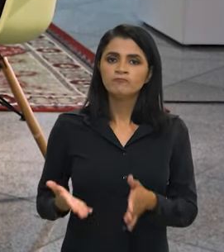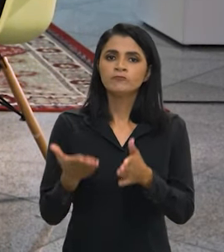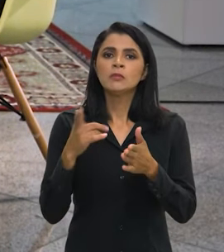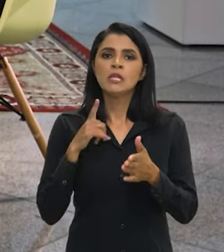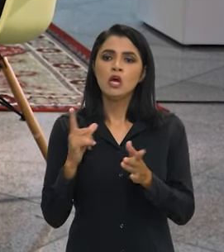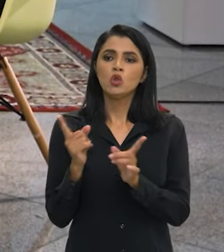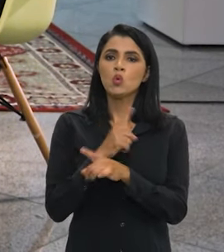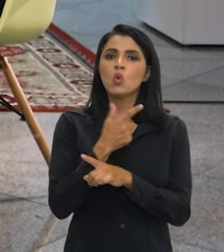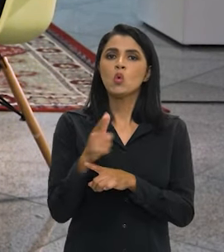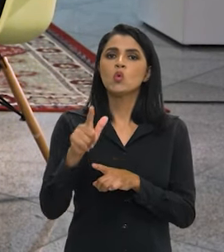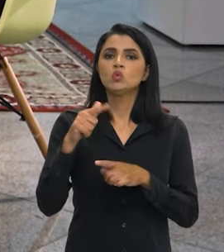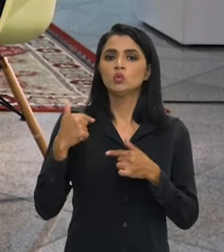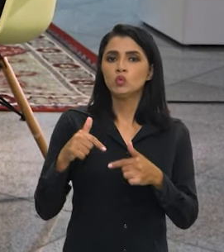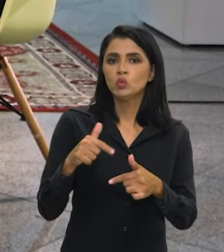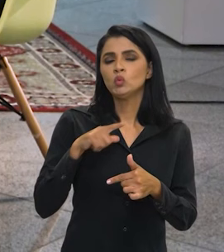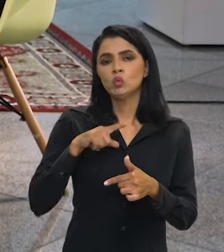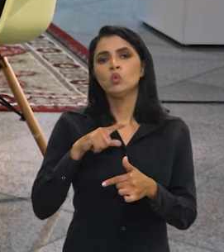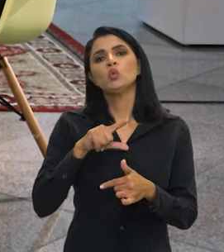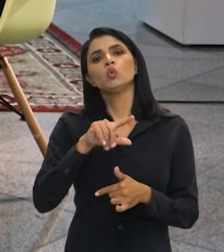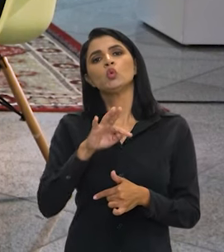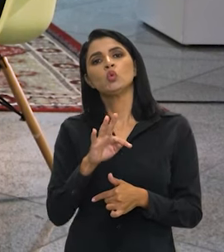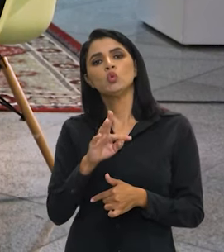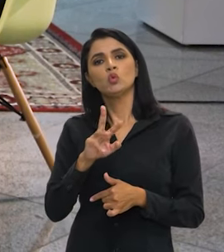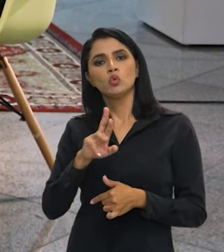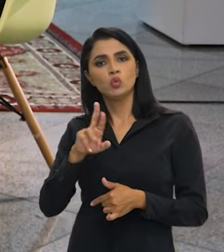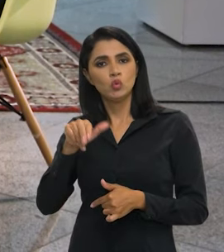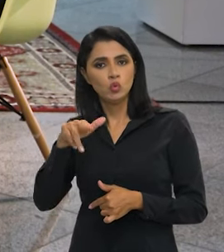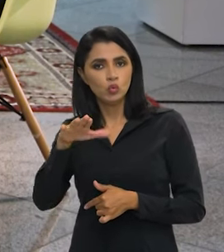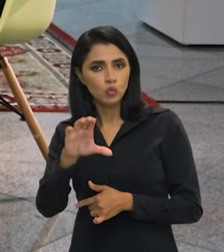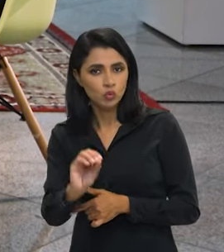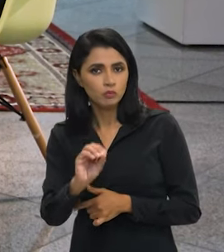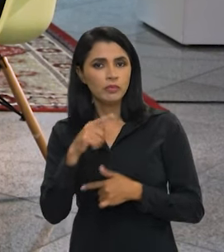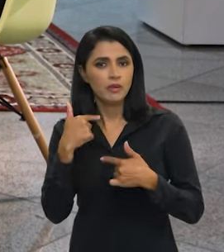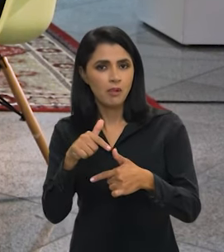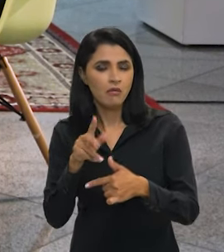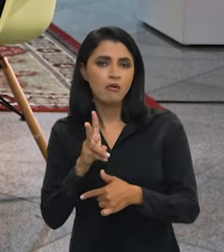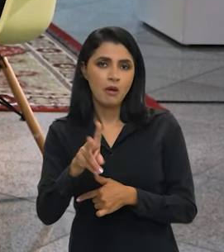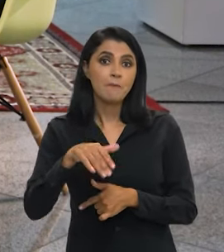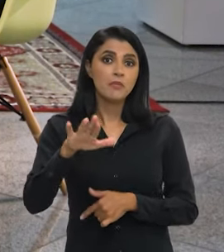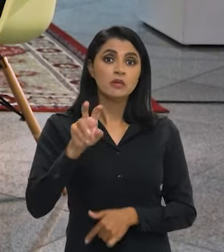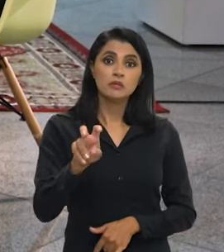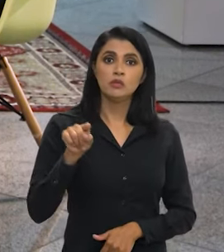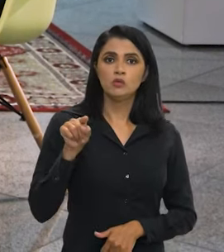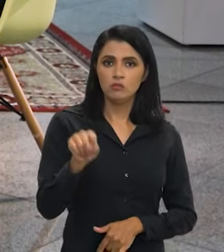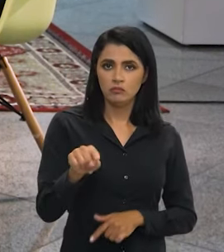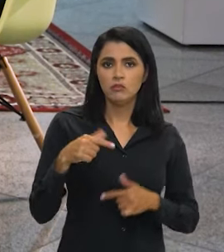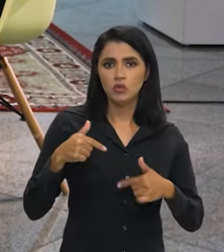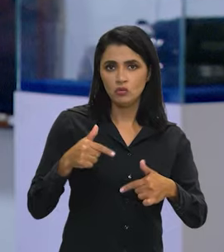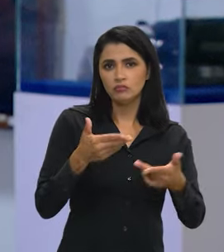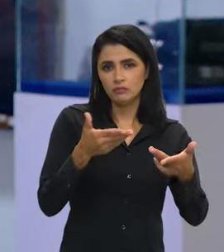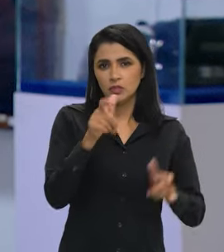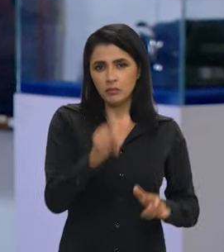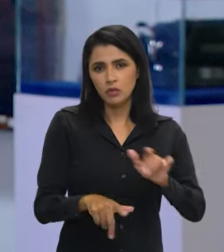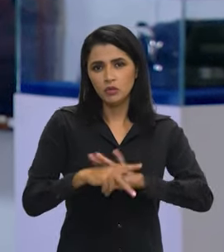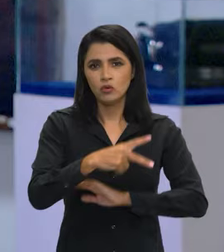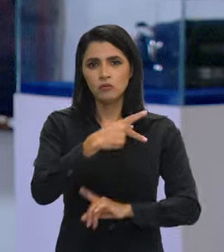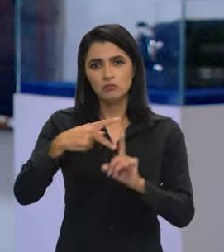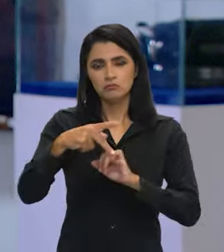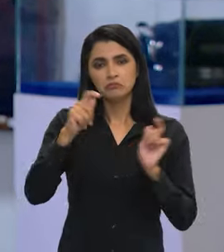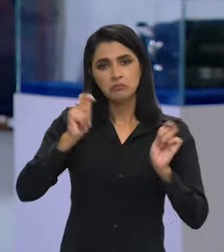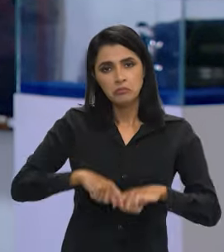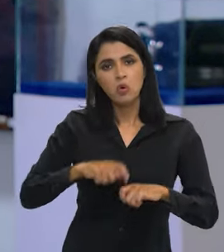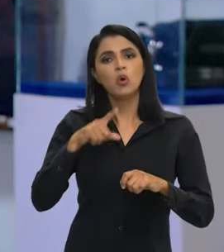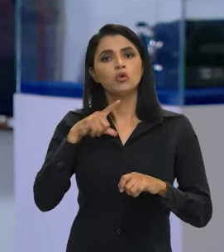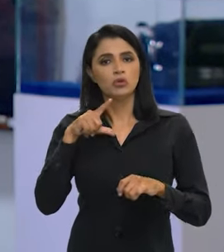contraturno. Então aquele servidor, e isso eu já agradeço aos nossos servidores, porque mais de 5 mil fizeram, estão fazendo, que